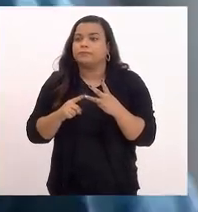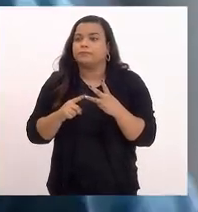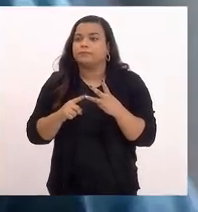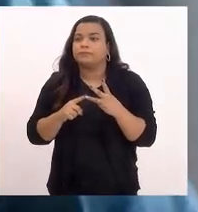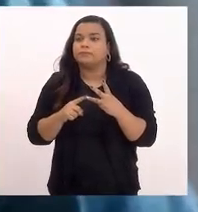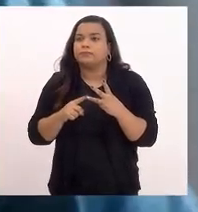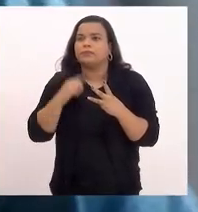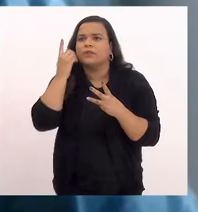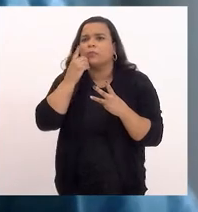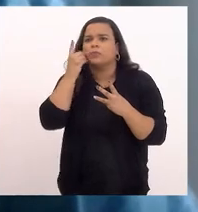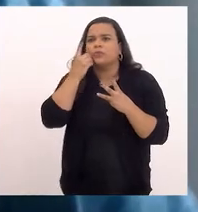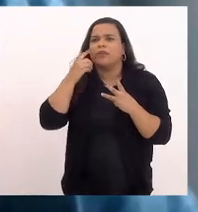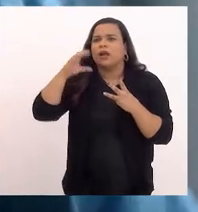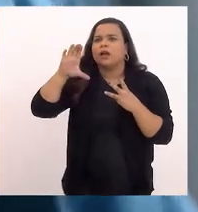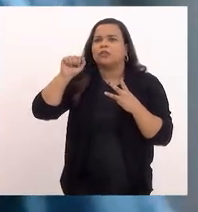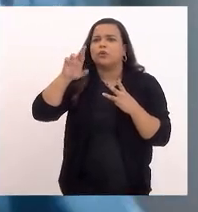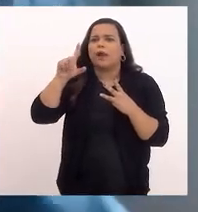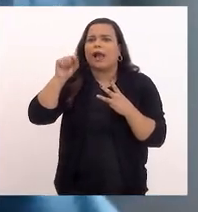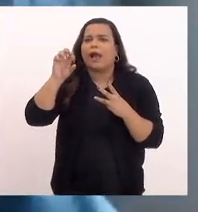deputado Carlos Mink,